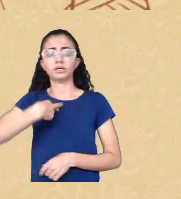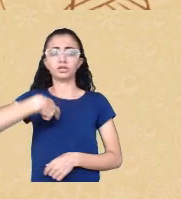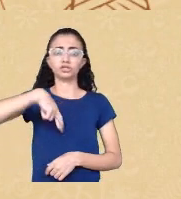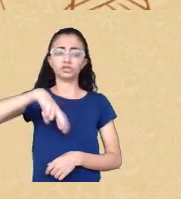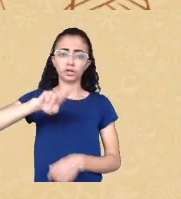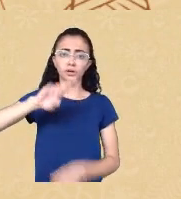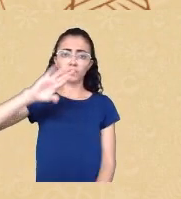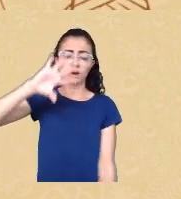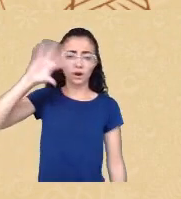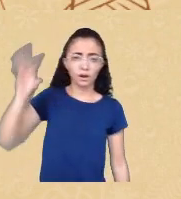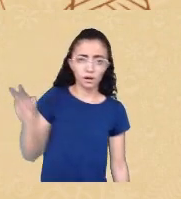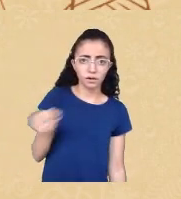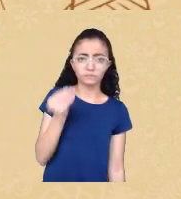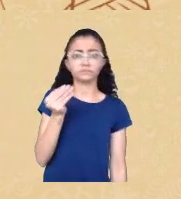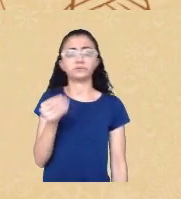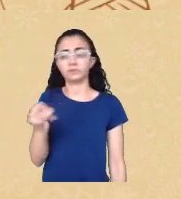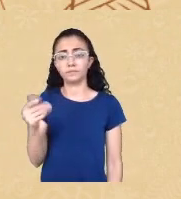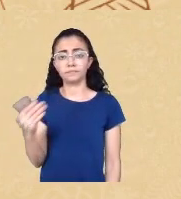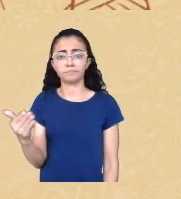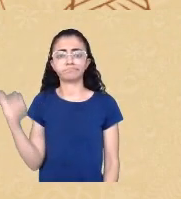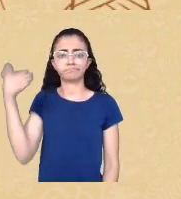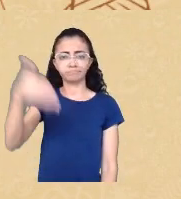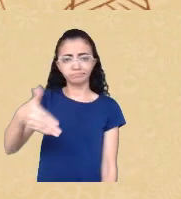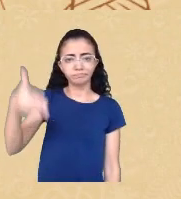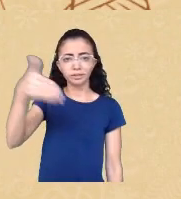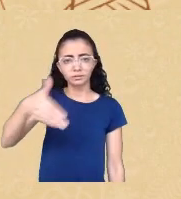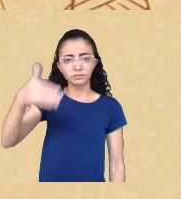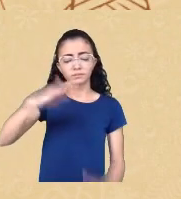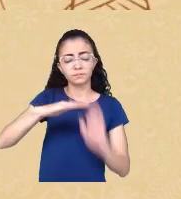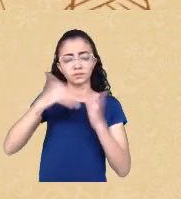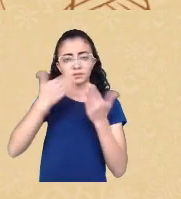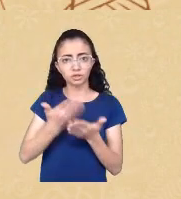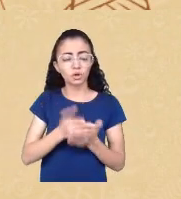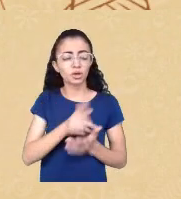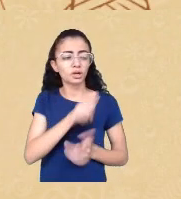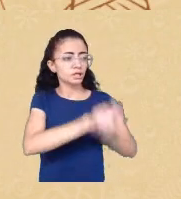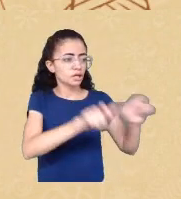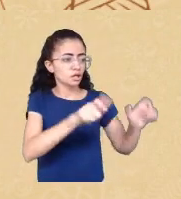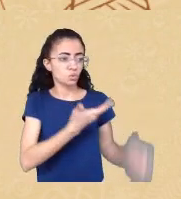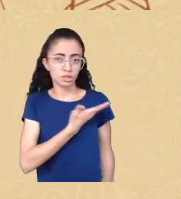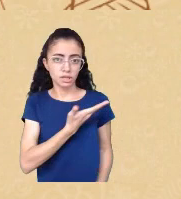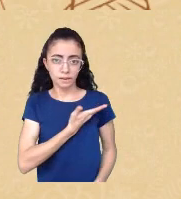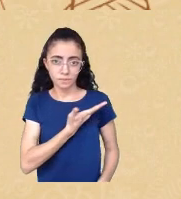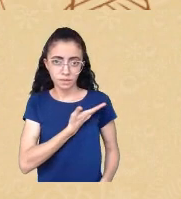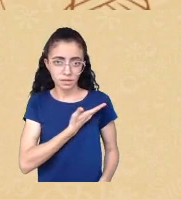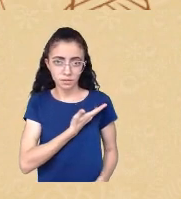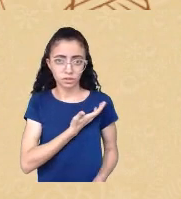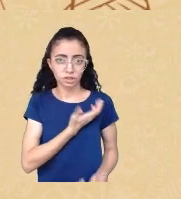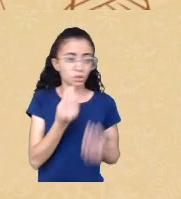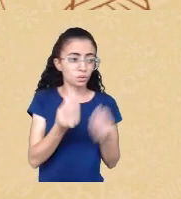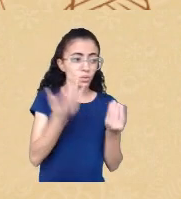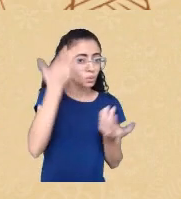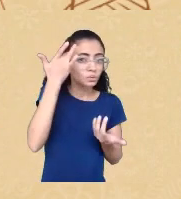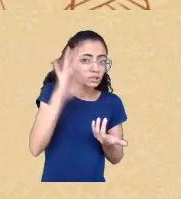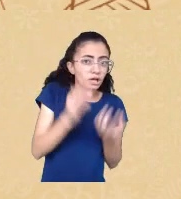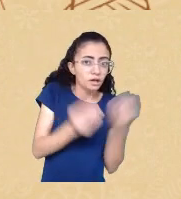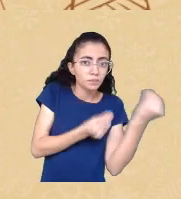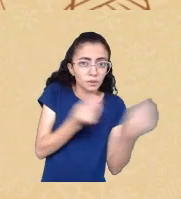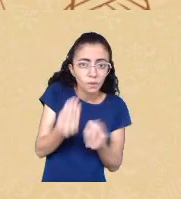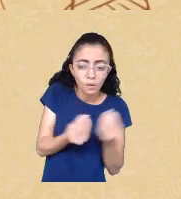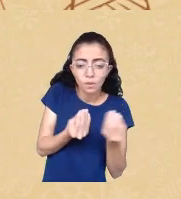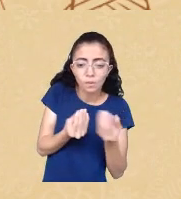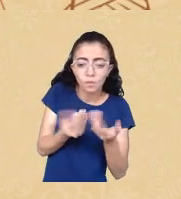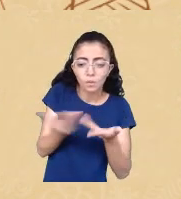e ele for para a escola além dos coleguinhas que não estão preparados para lidar com a diversidade religiosa